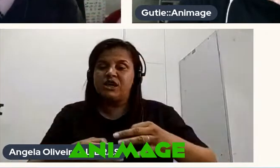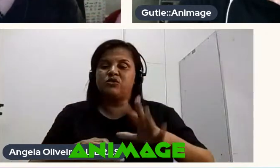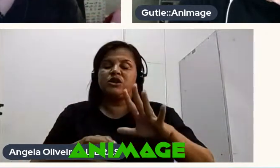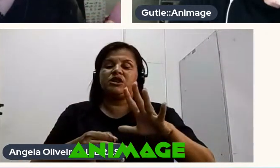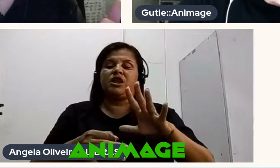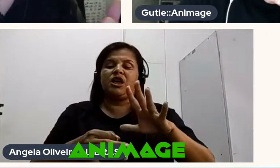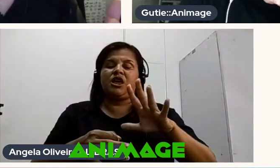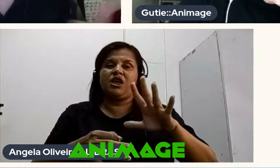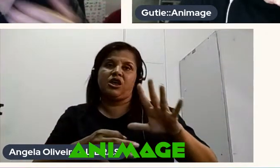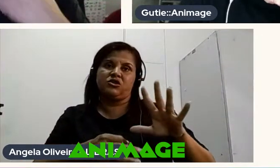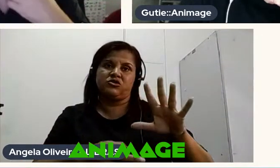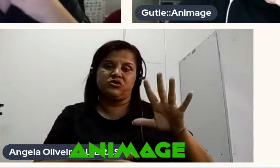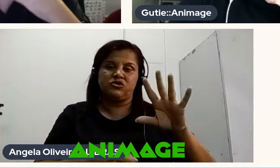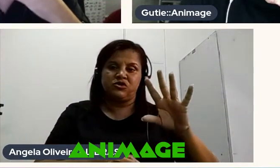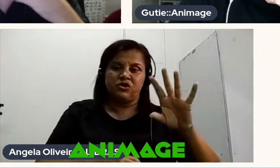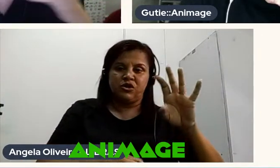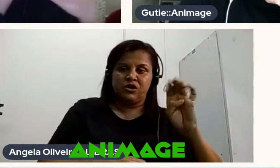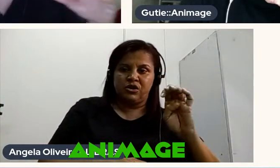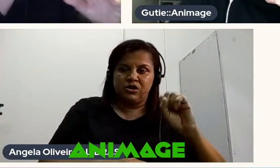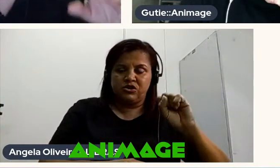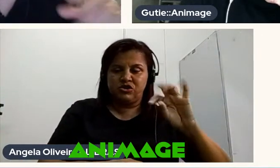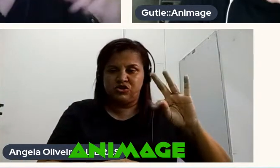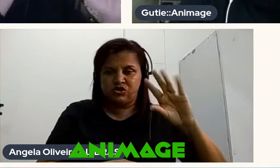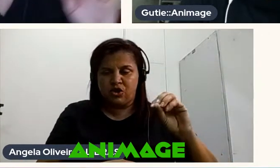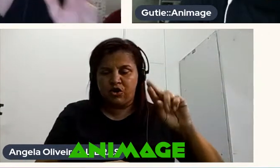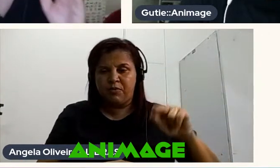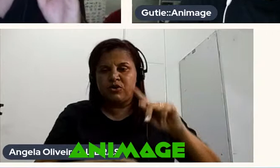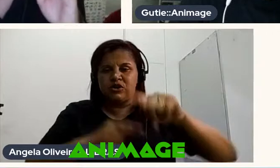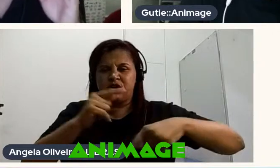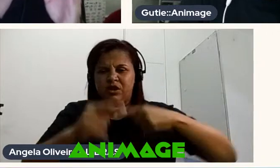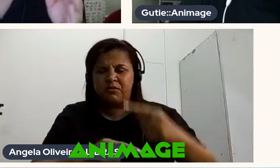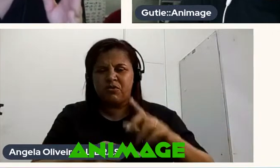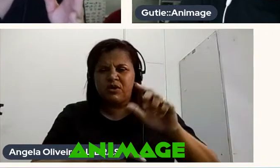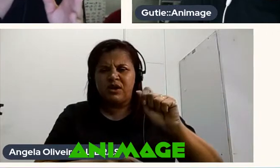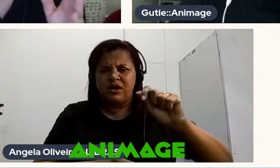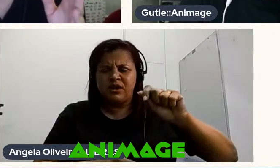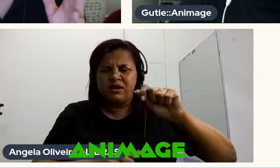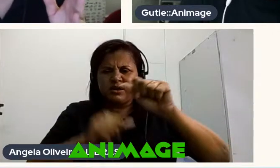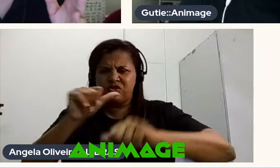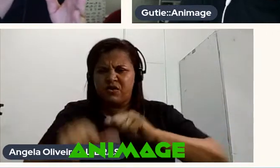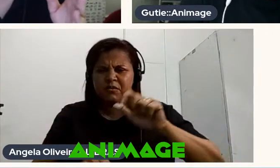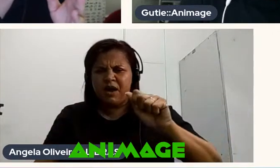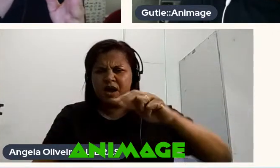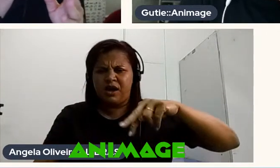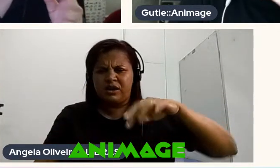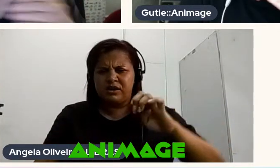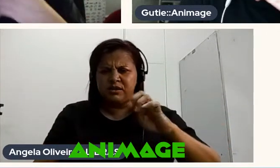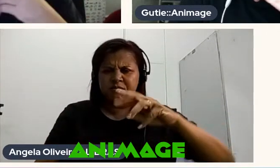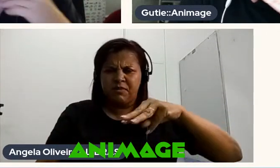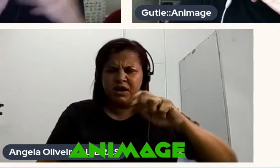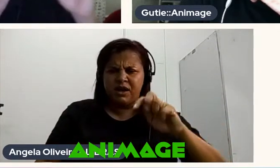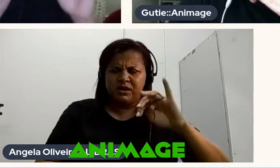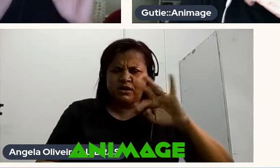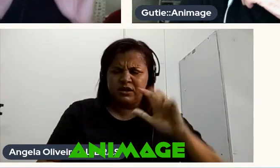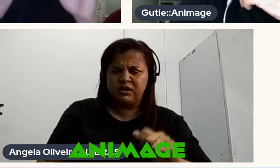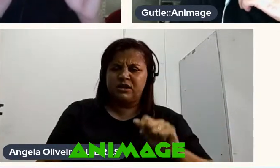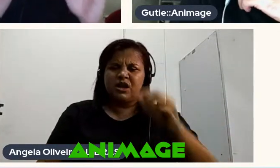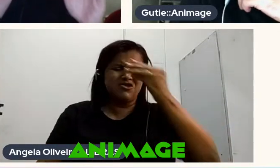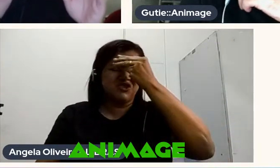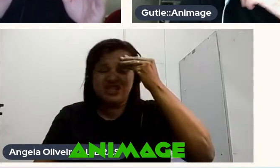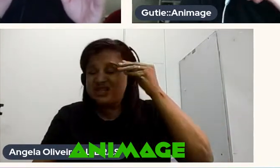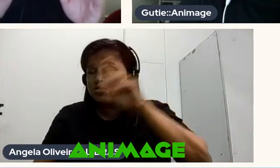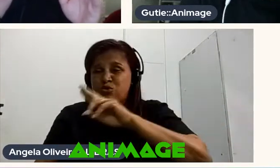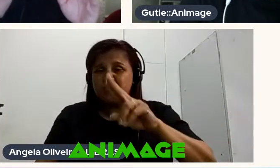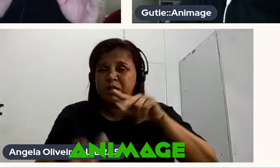animatic Né E aí você vai produzindo Sabendo Eu falo isso porque Esqueci o nome da pessoa Que perguntou